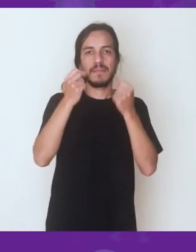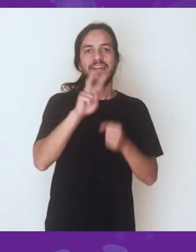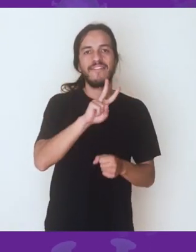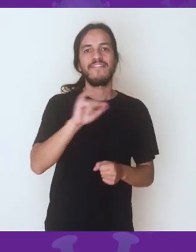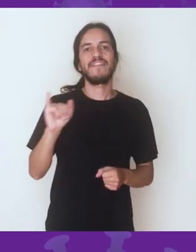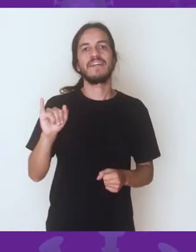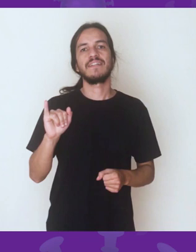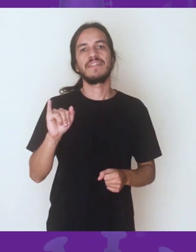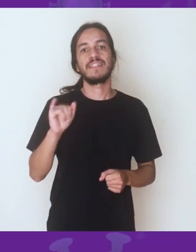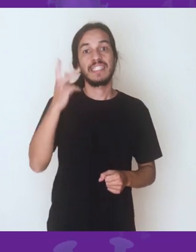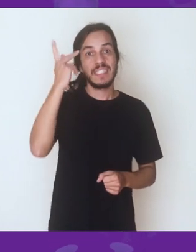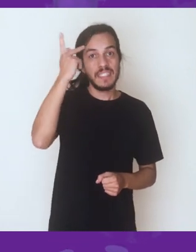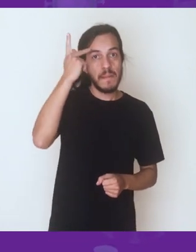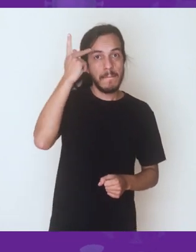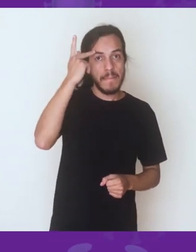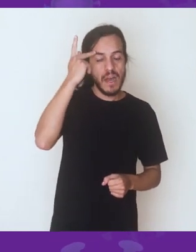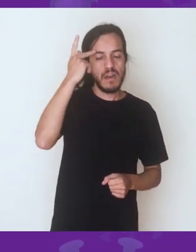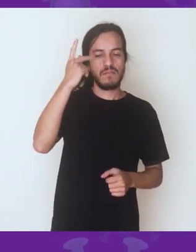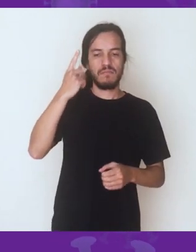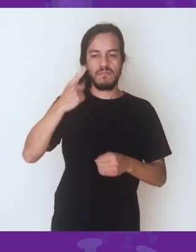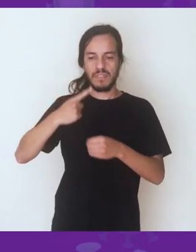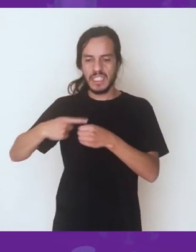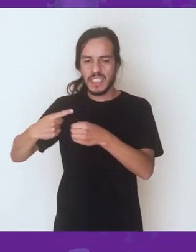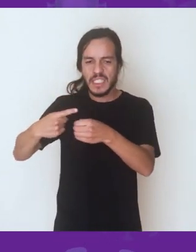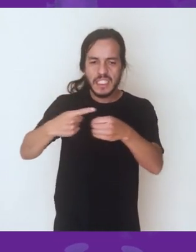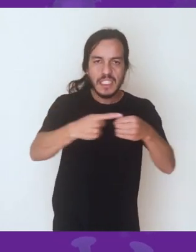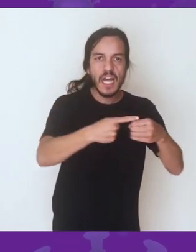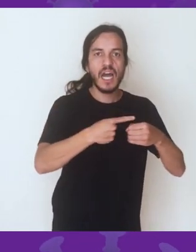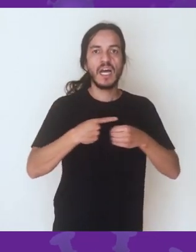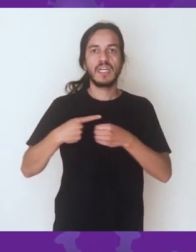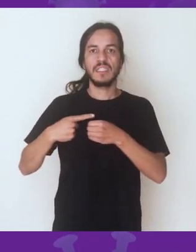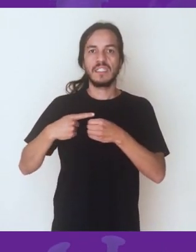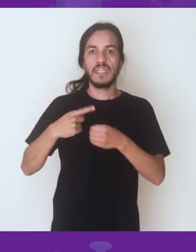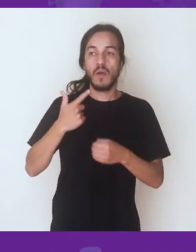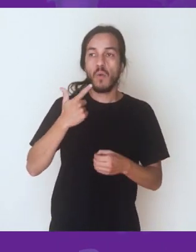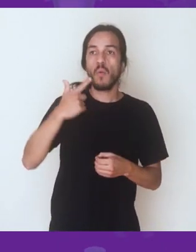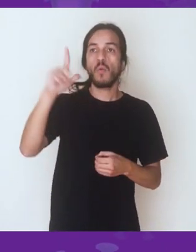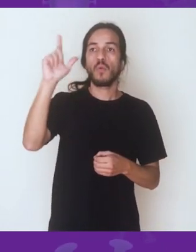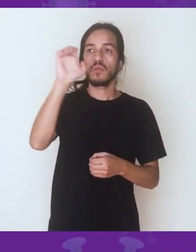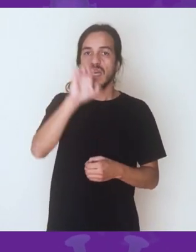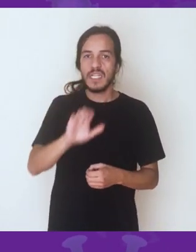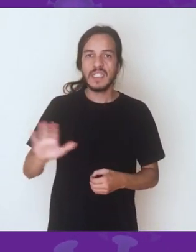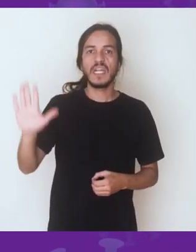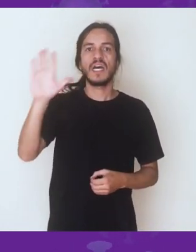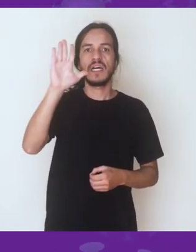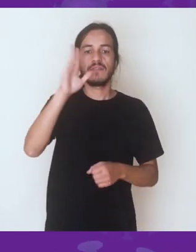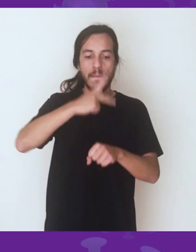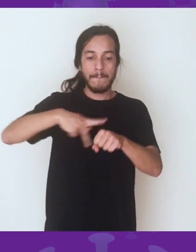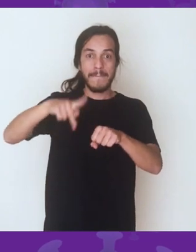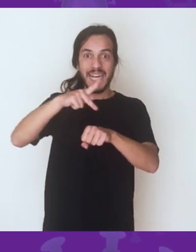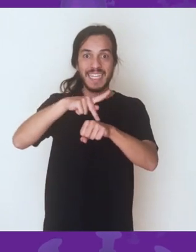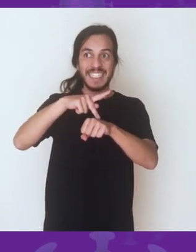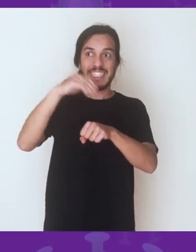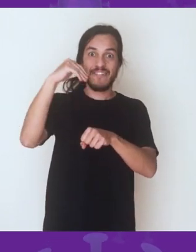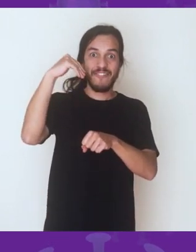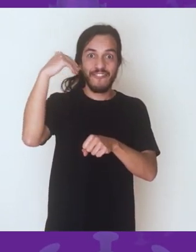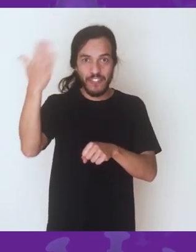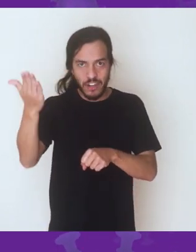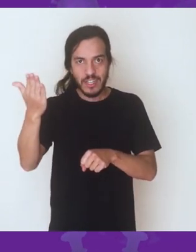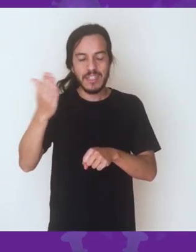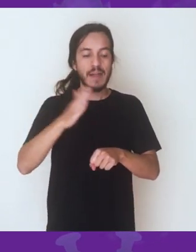em outras cidades do estado de São Paulo, fora do estado de São Paulo e fora do país, de que todas as vezes que tentaram